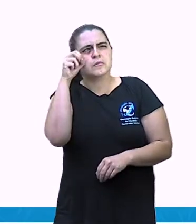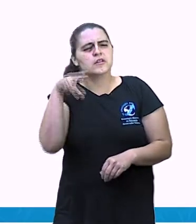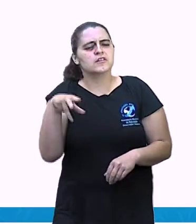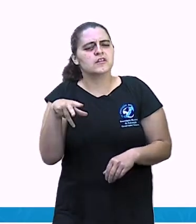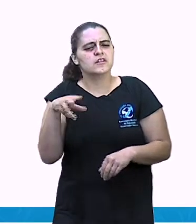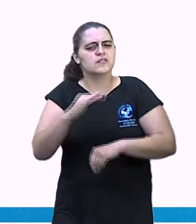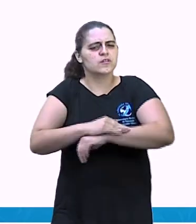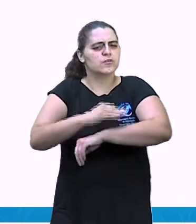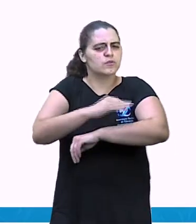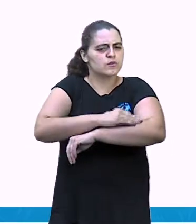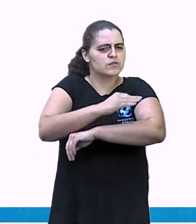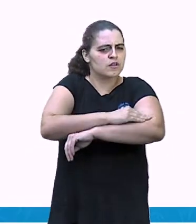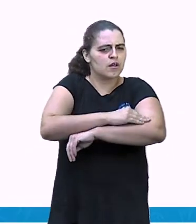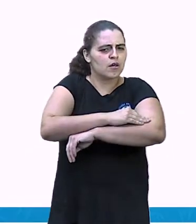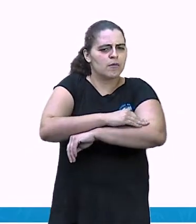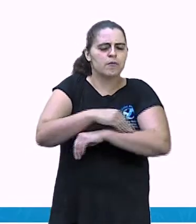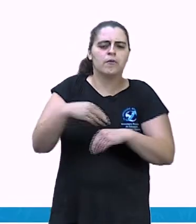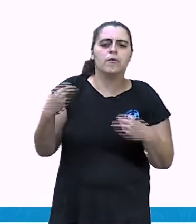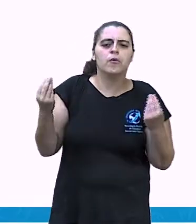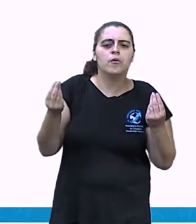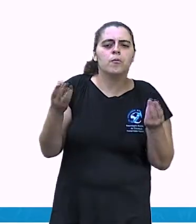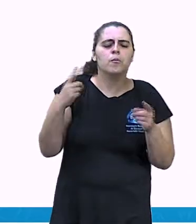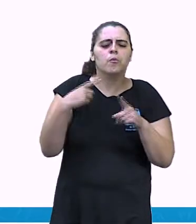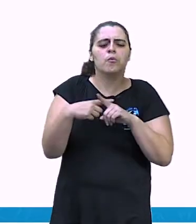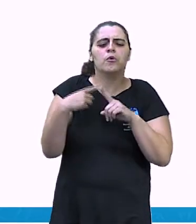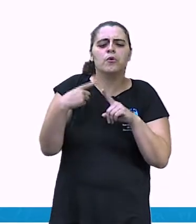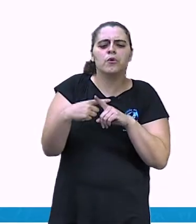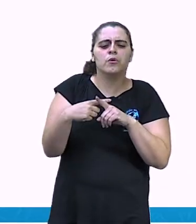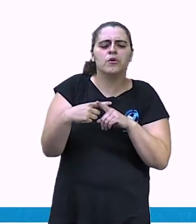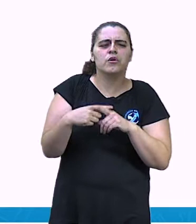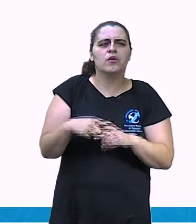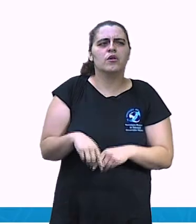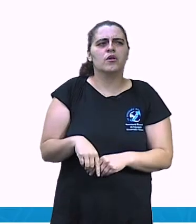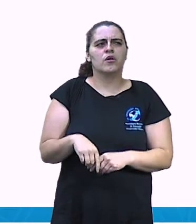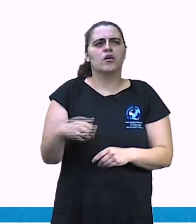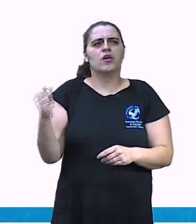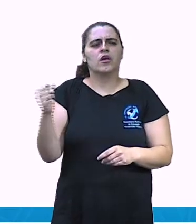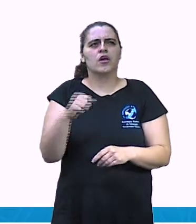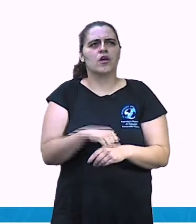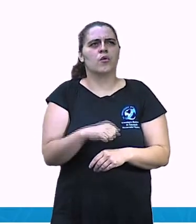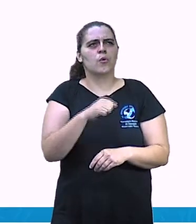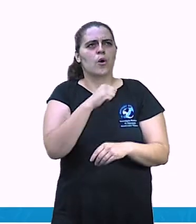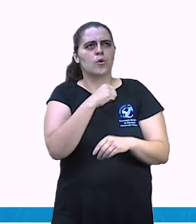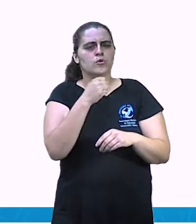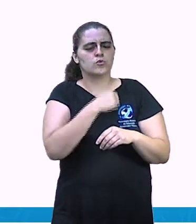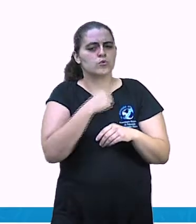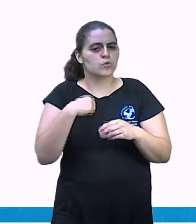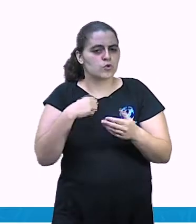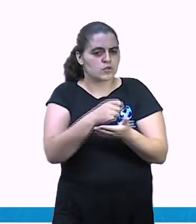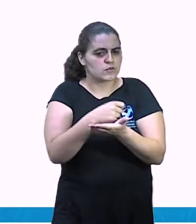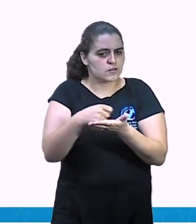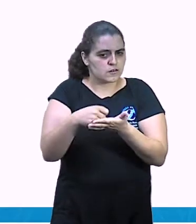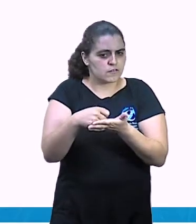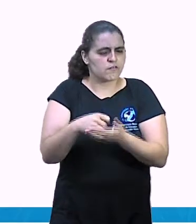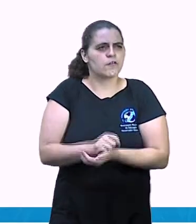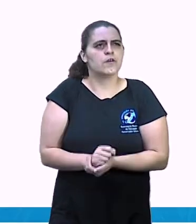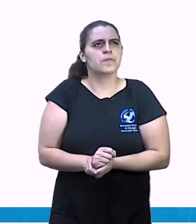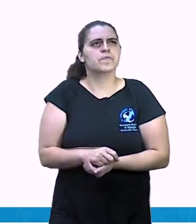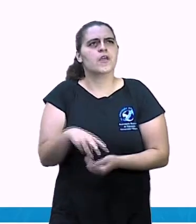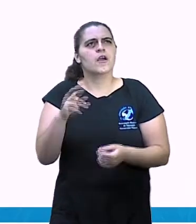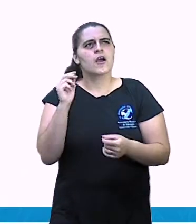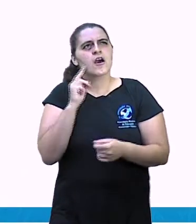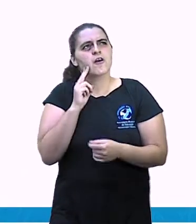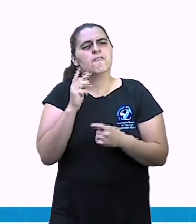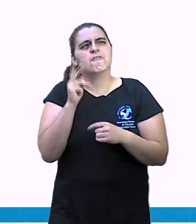sapo do nosso conto, gente? Por que o narrador fala que o sapo é esperto? Será o que